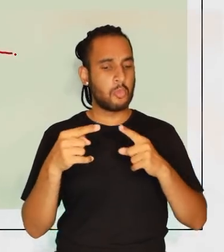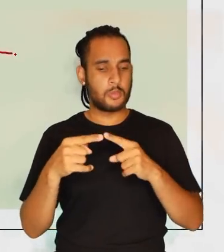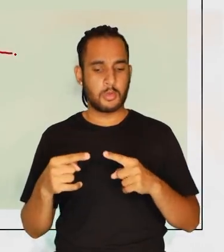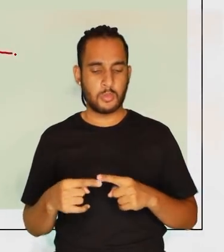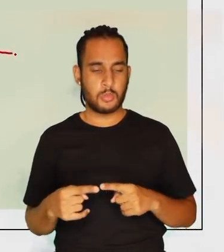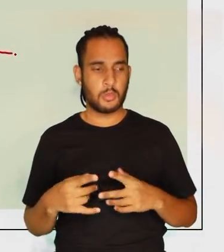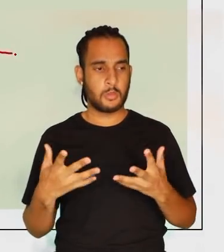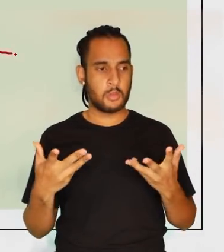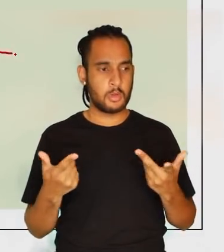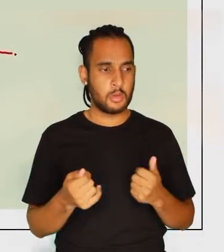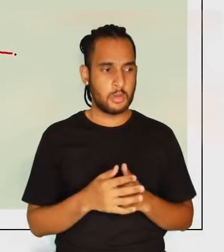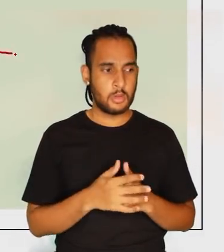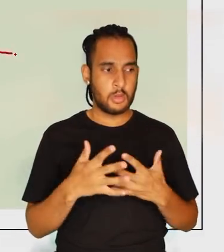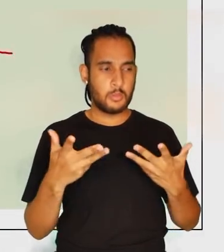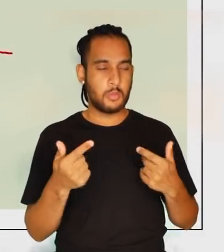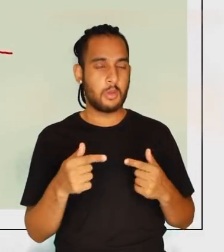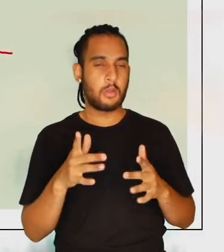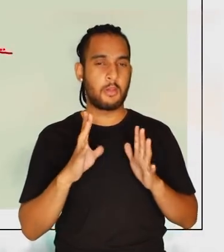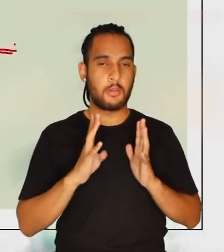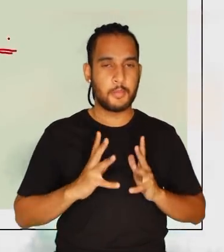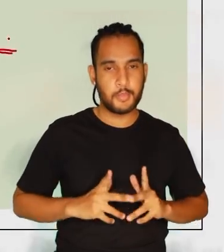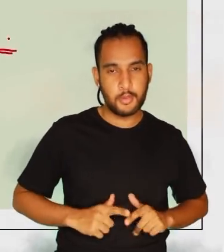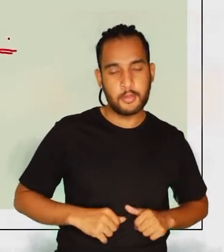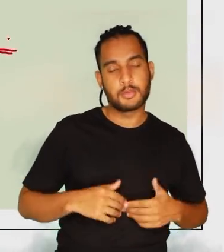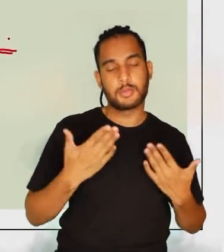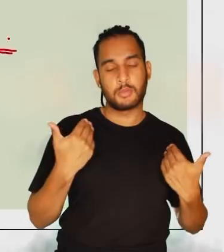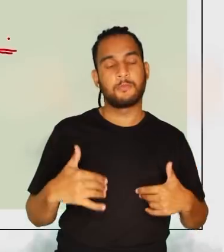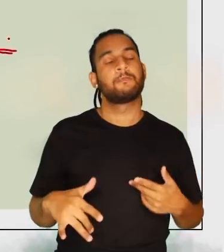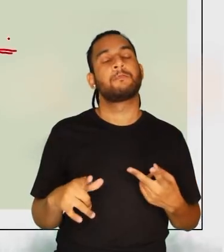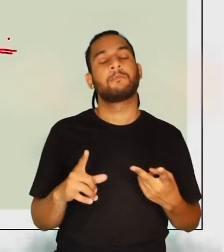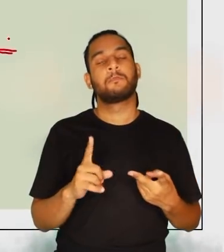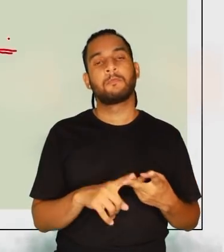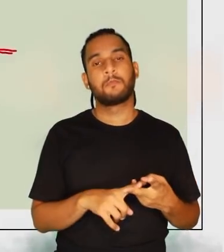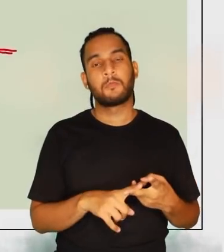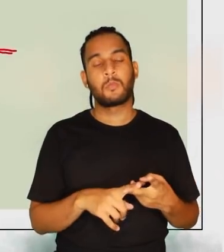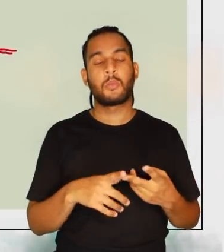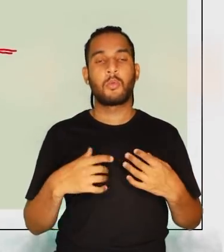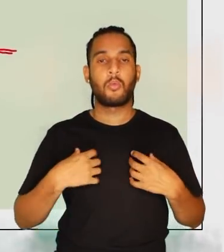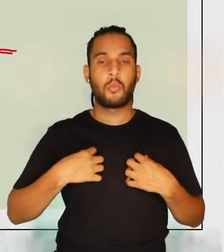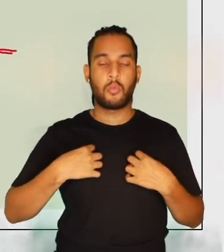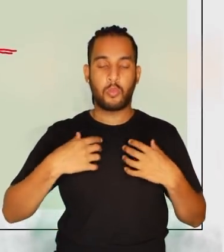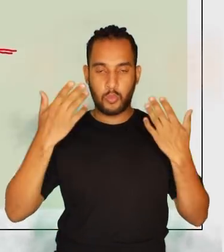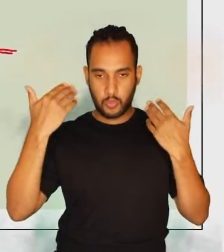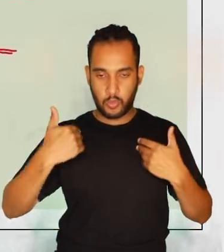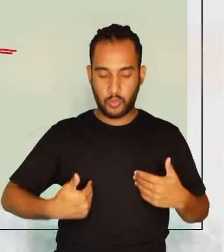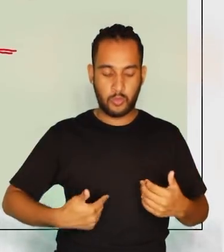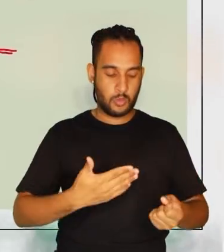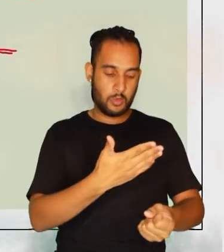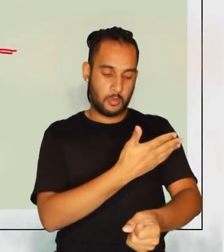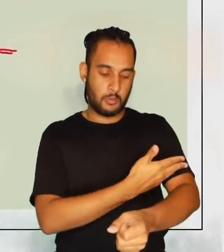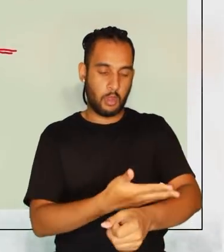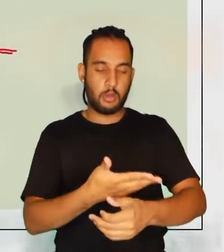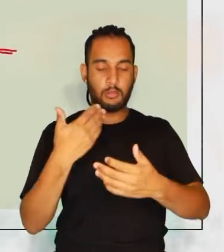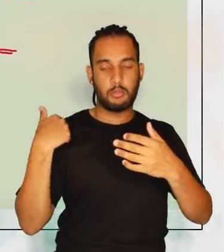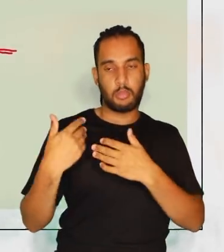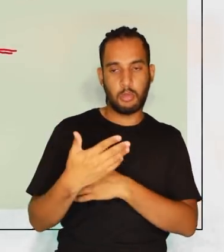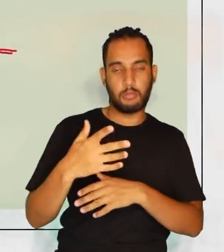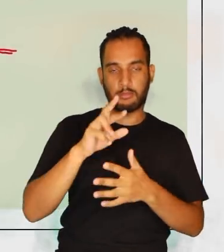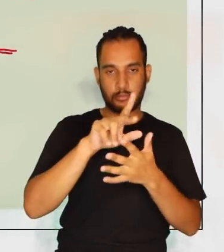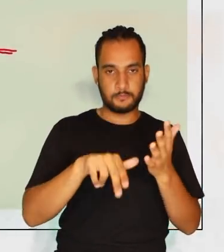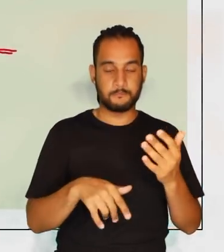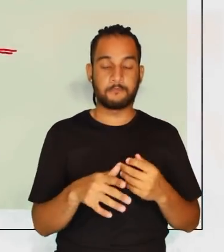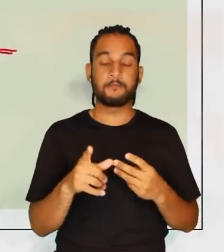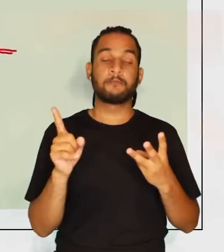habilidades. Essa habilidade, ela vai falar sobre higiene, ela vai falar, essa aqui vai falar sobre o corpo, partes do